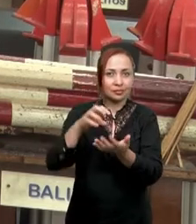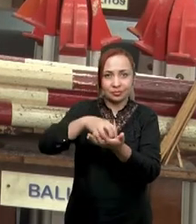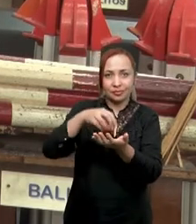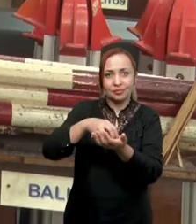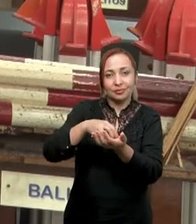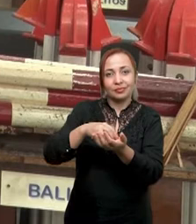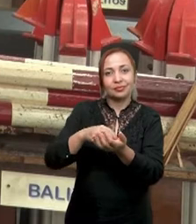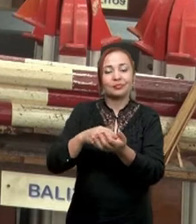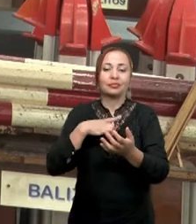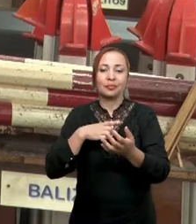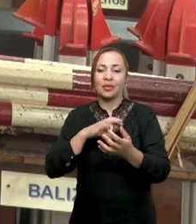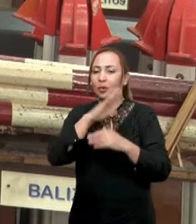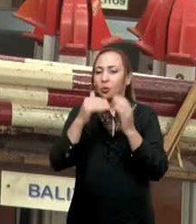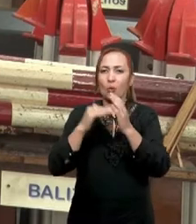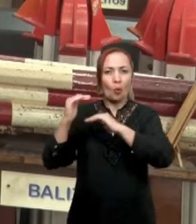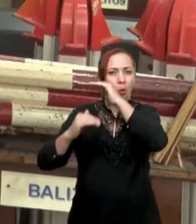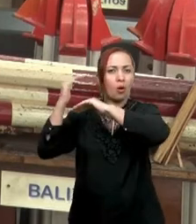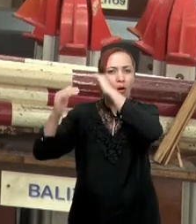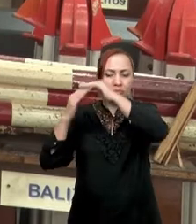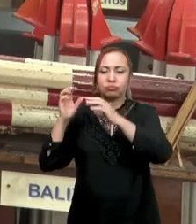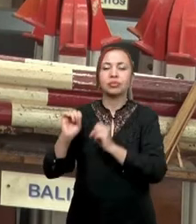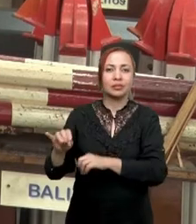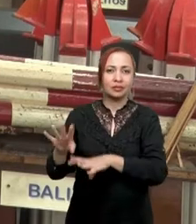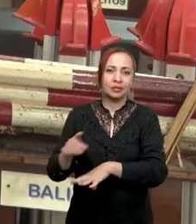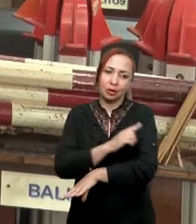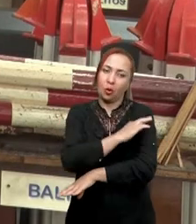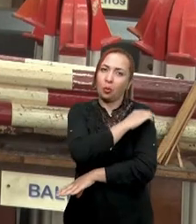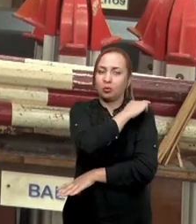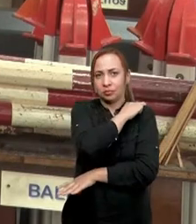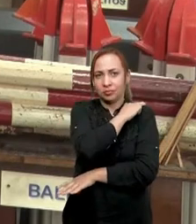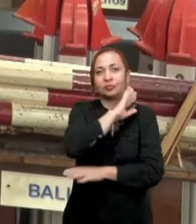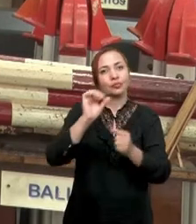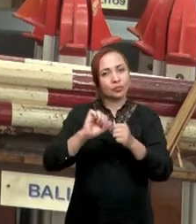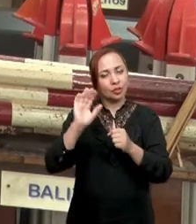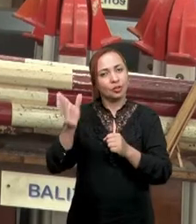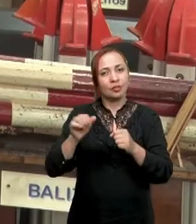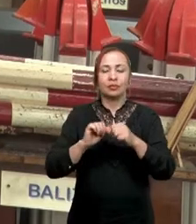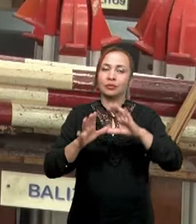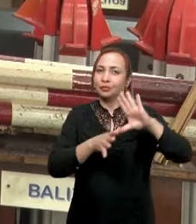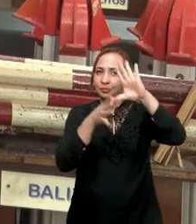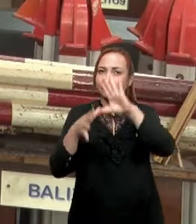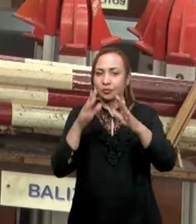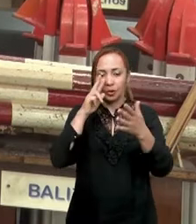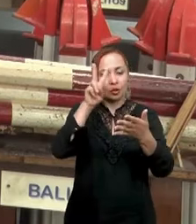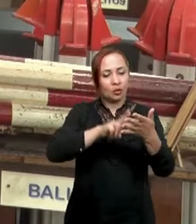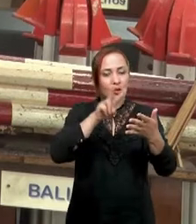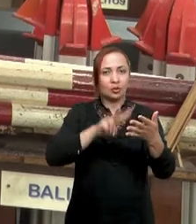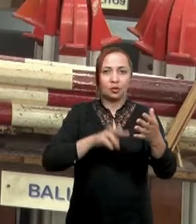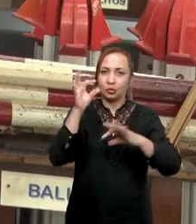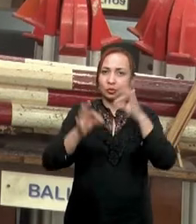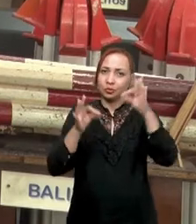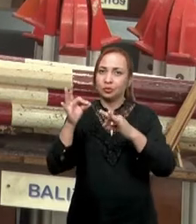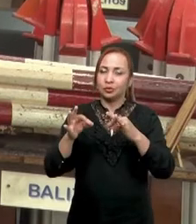abranger todas as etapas de ensino. E até agora a já produziu todos os mapas e já estamos na fase de análise jurídico